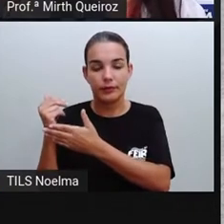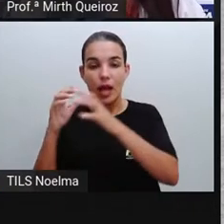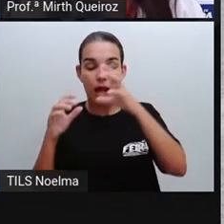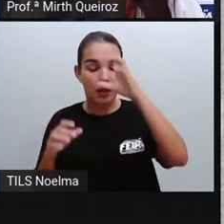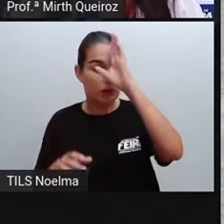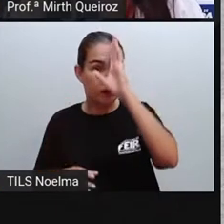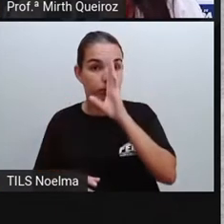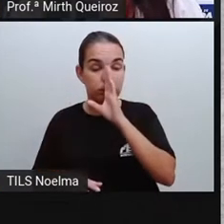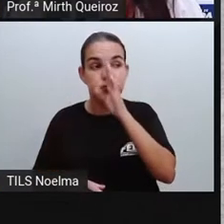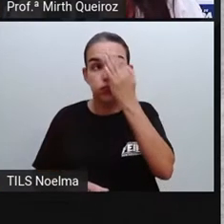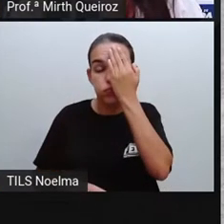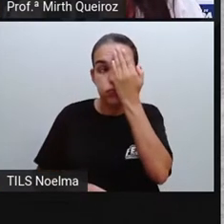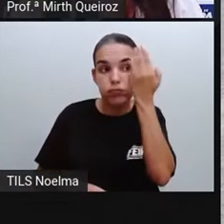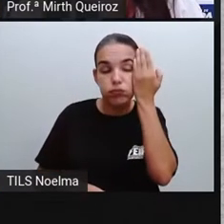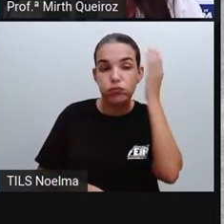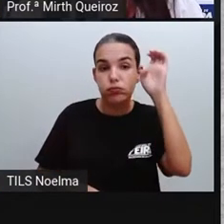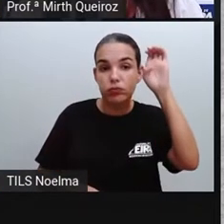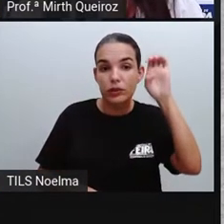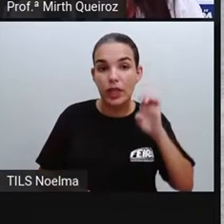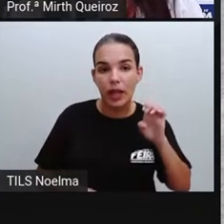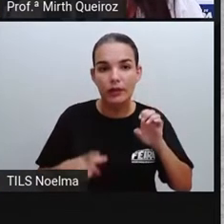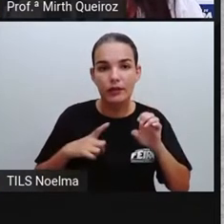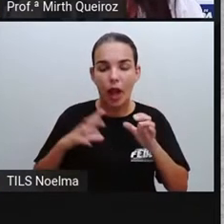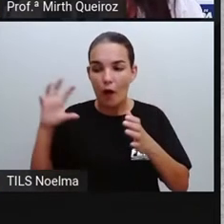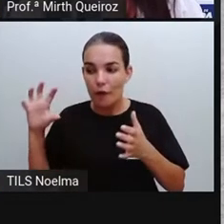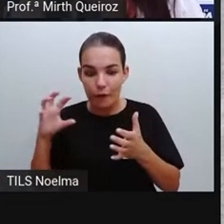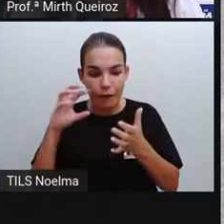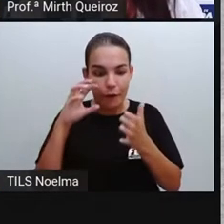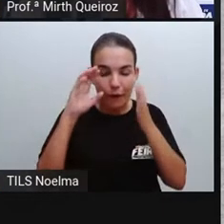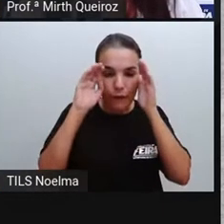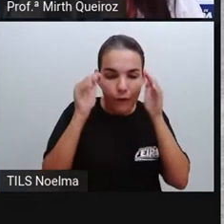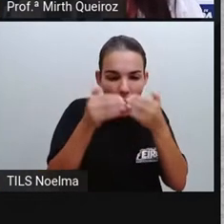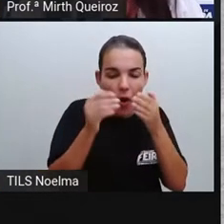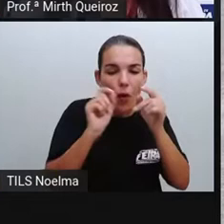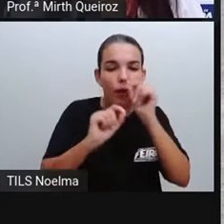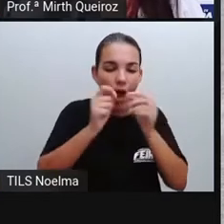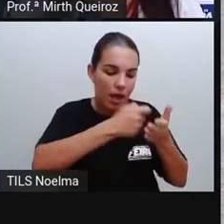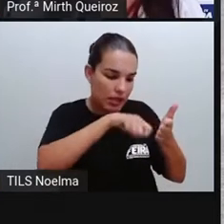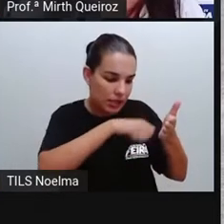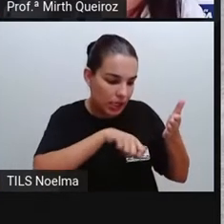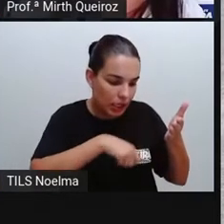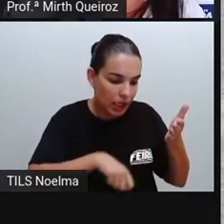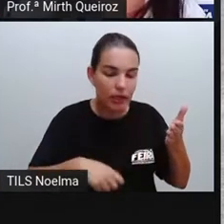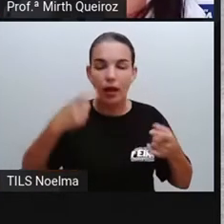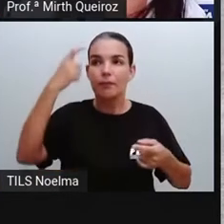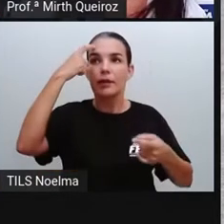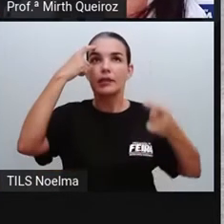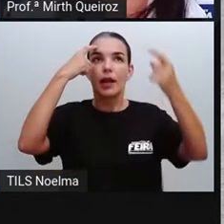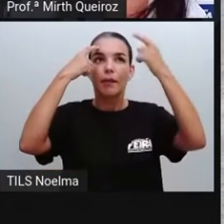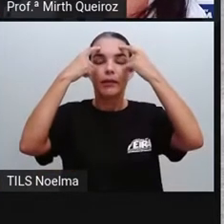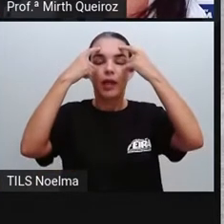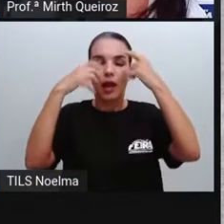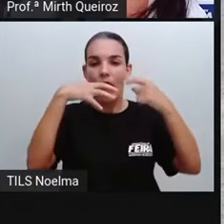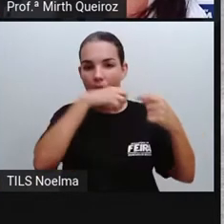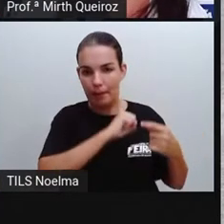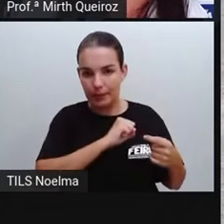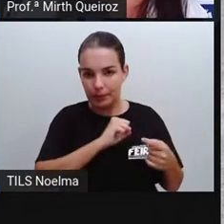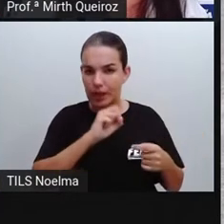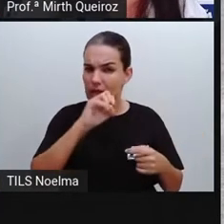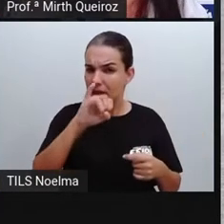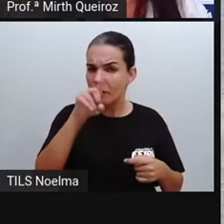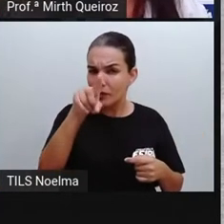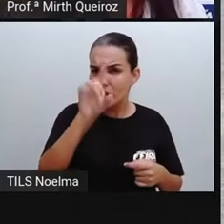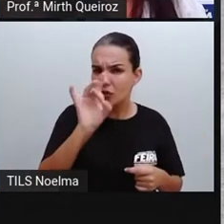nosso lado esquerdo, ele está focado na escrita e no raciocínio lógico. Se você utiliza somente a escrita,